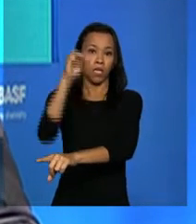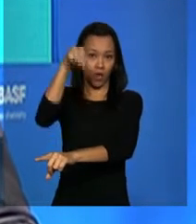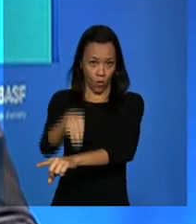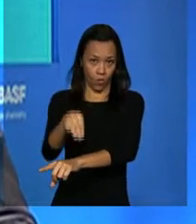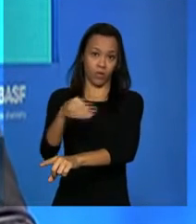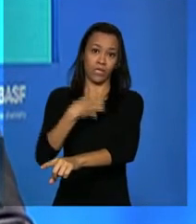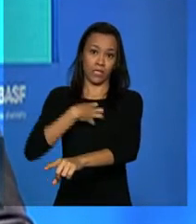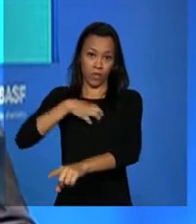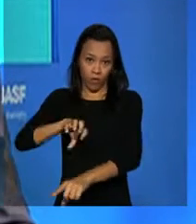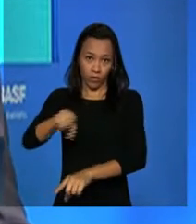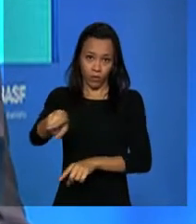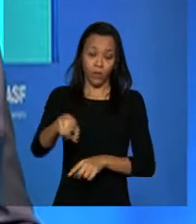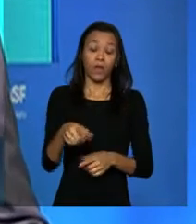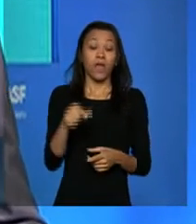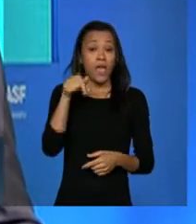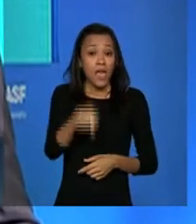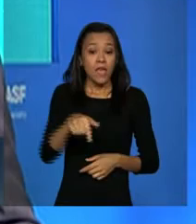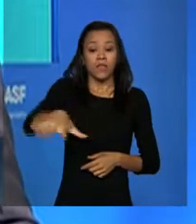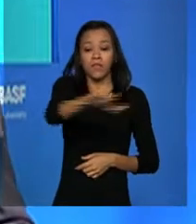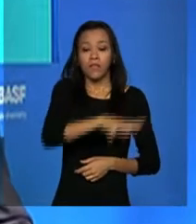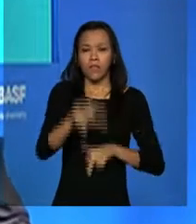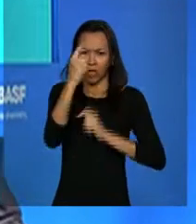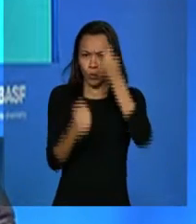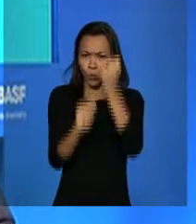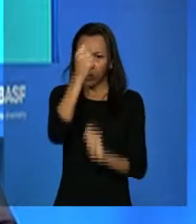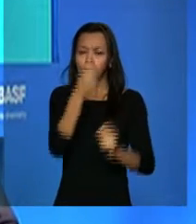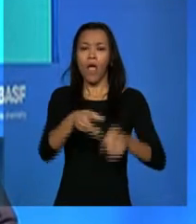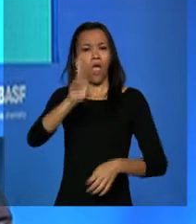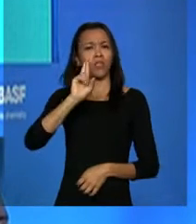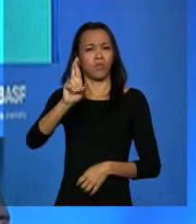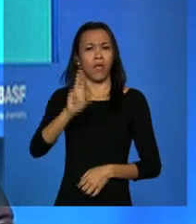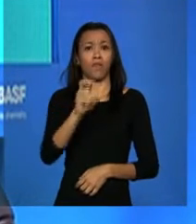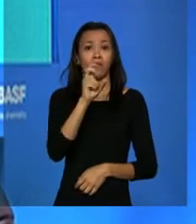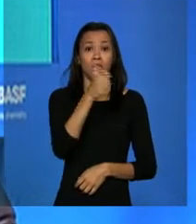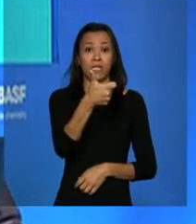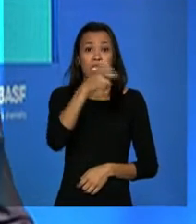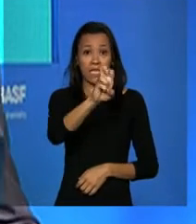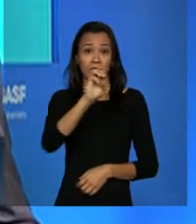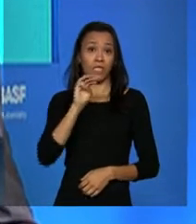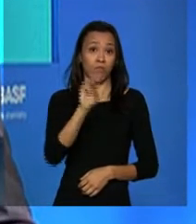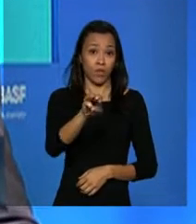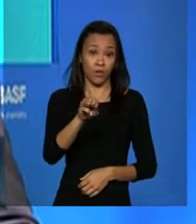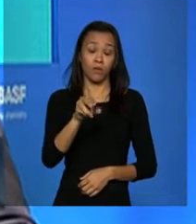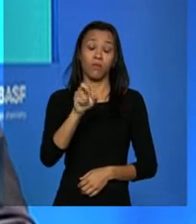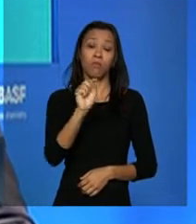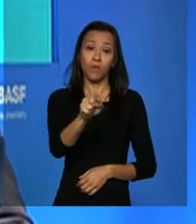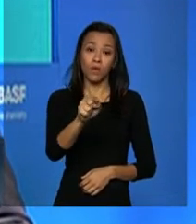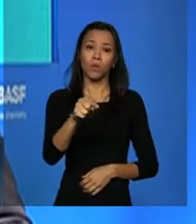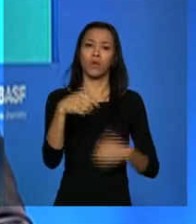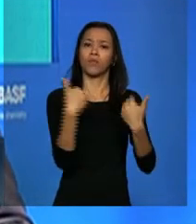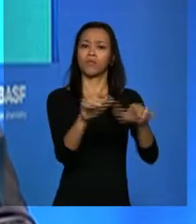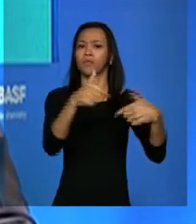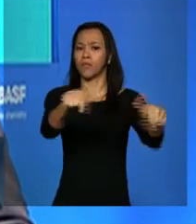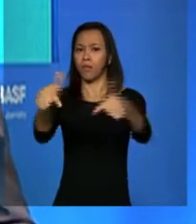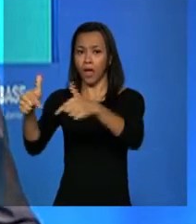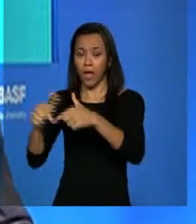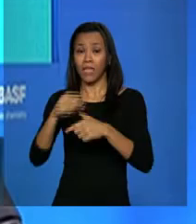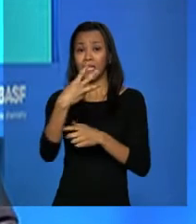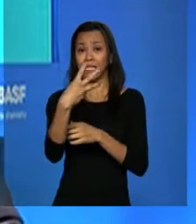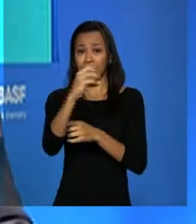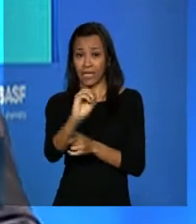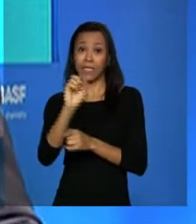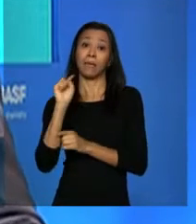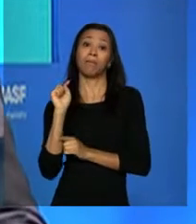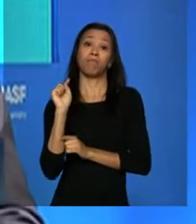de Camassari, ele é responsável pela geração de 15 mil empregos diretos e outros 30 mil indiretos. Isso porque